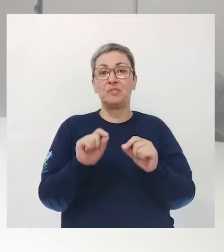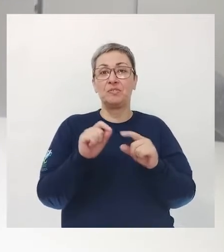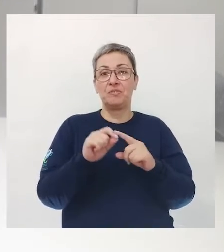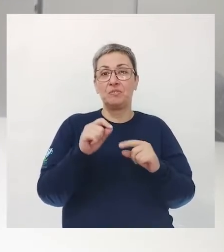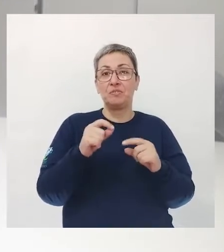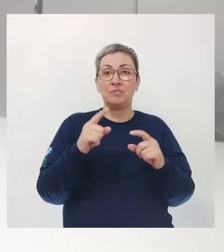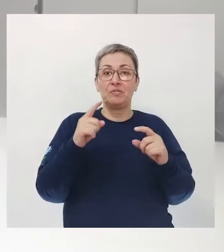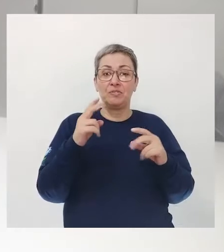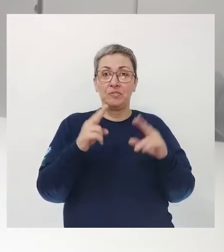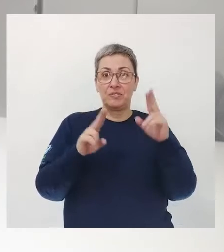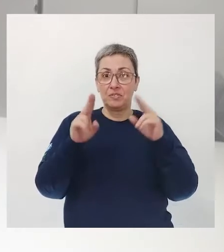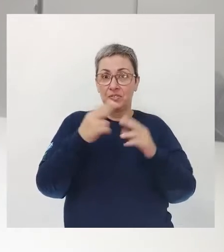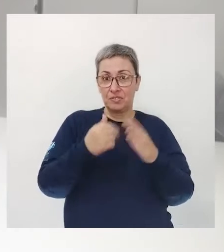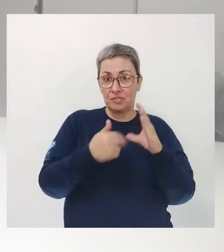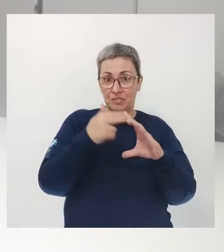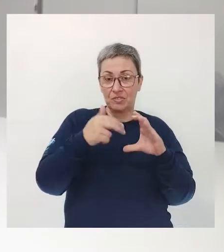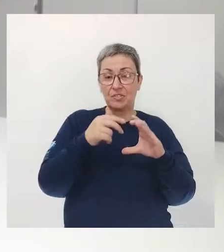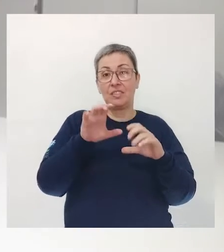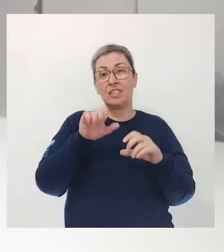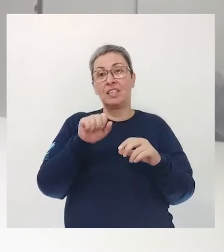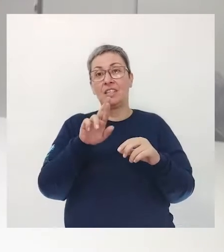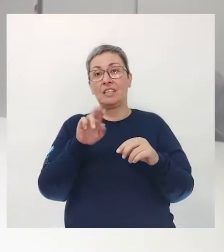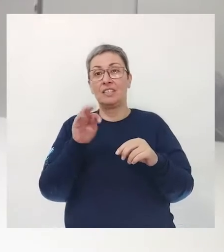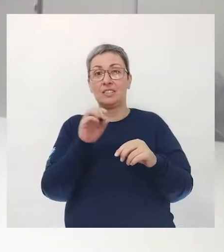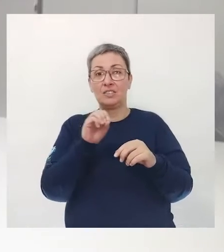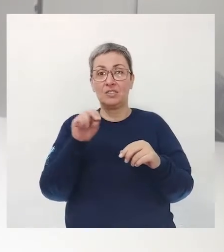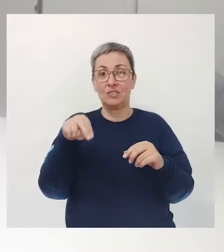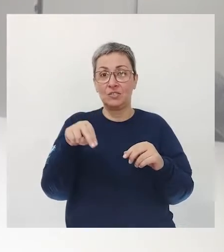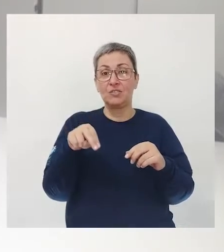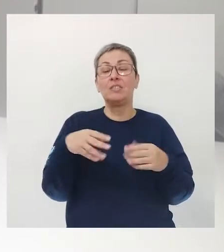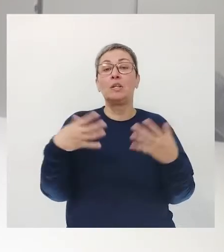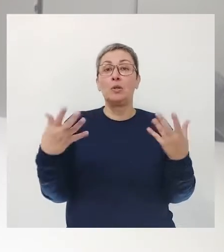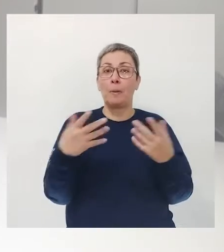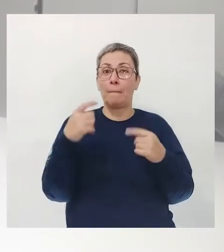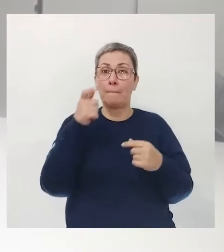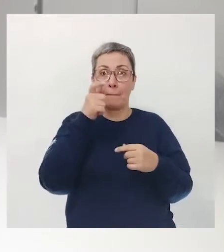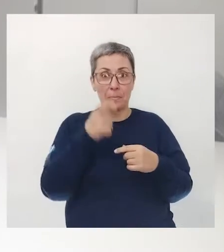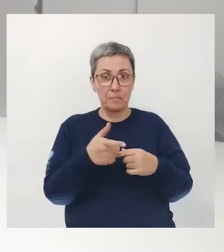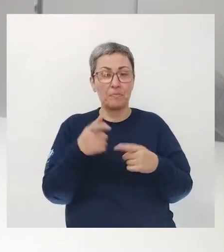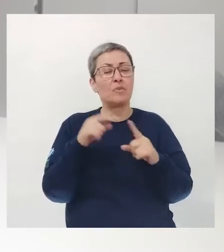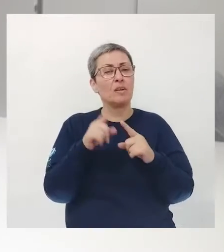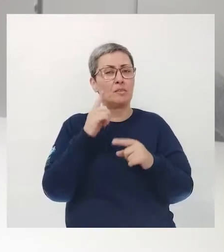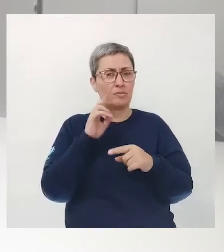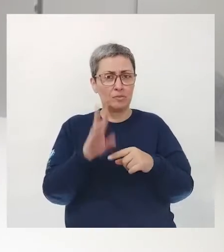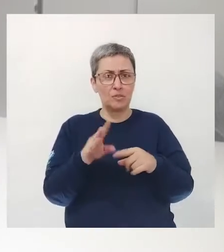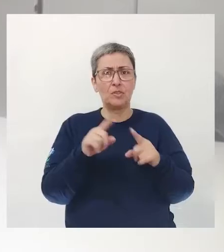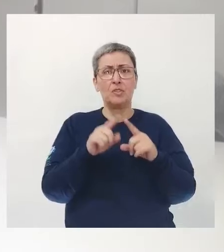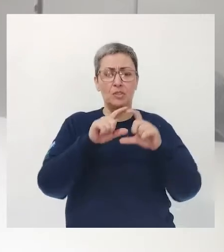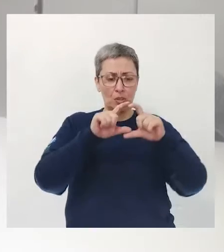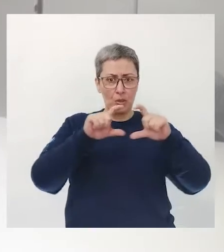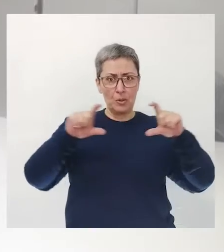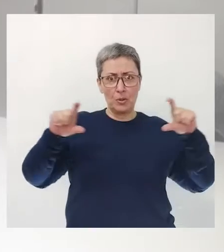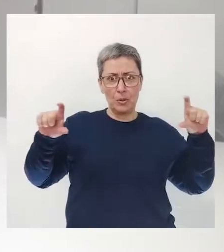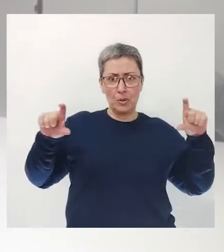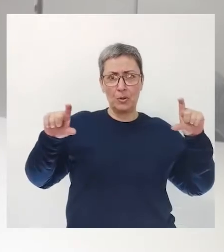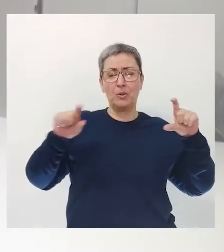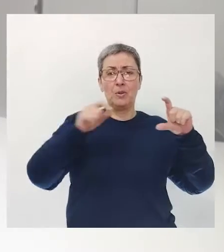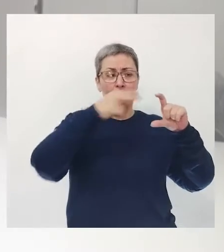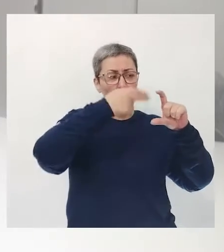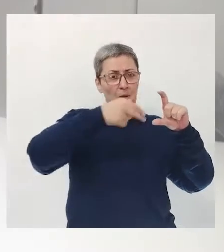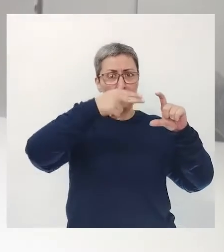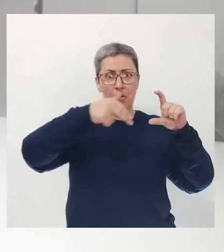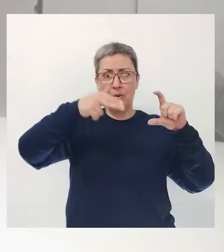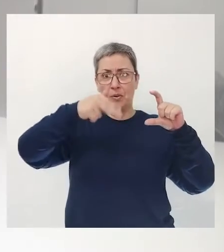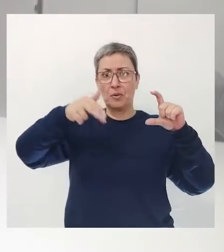A caricatura, o carto, é muito interessante. Eu acho que você já deve ter visto aquelas tirinhas, né?